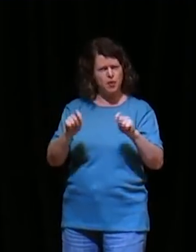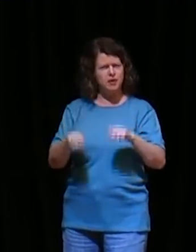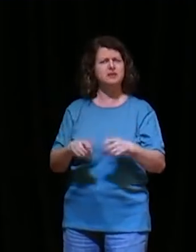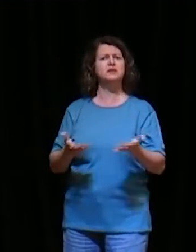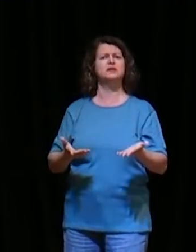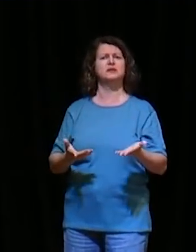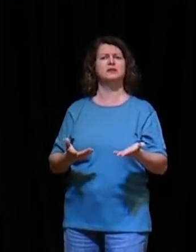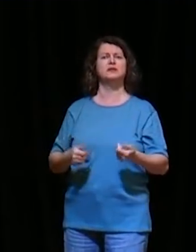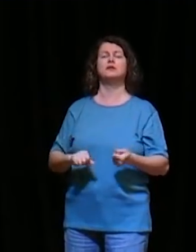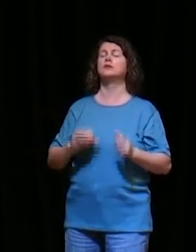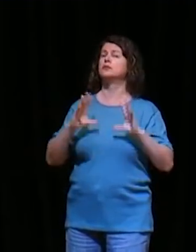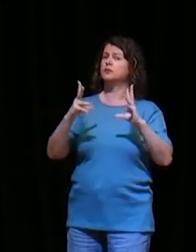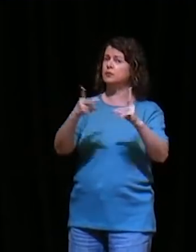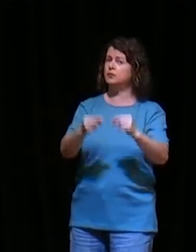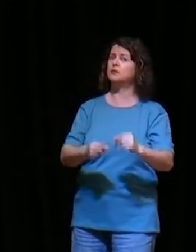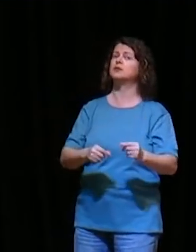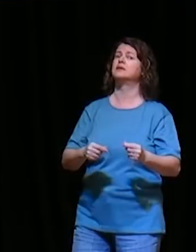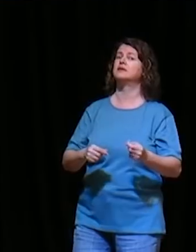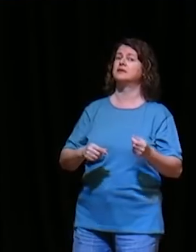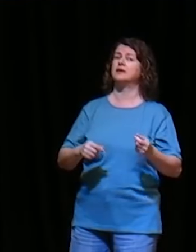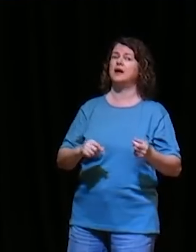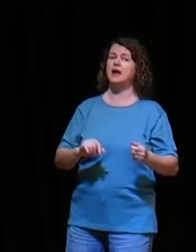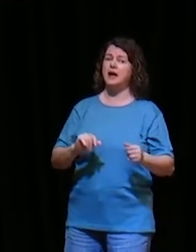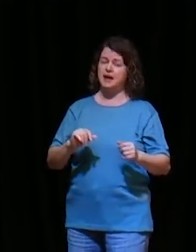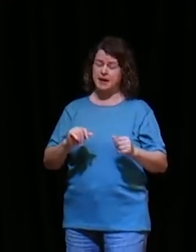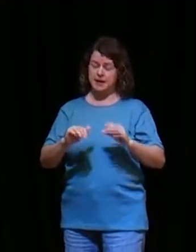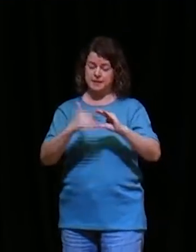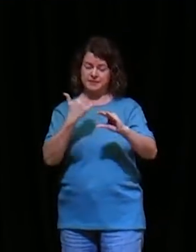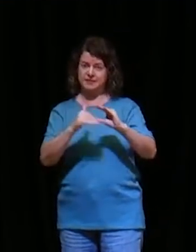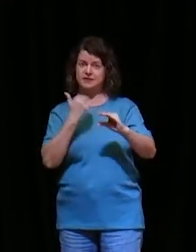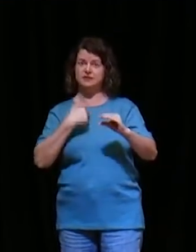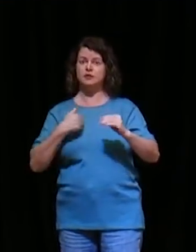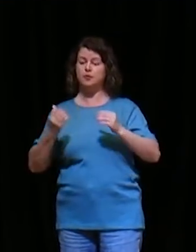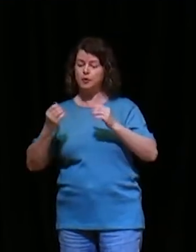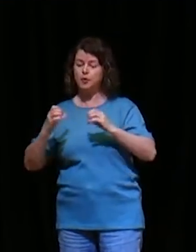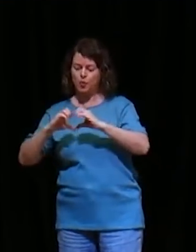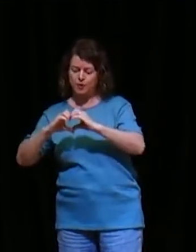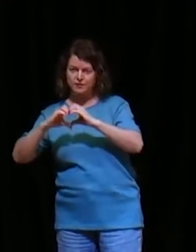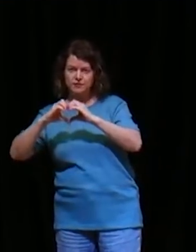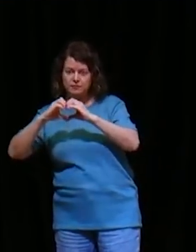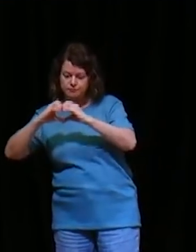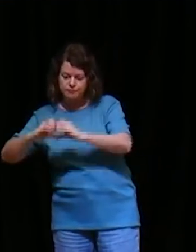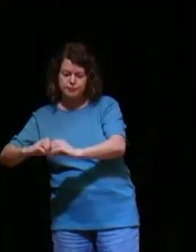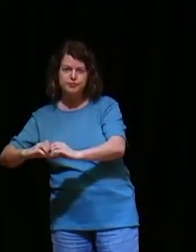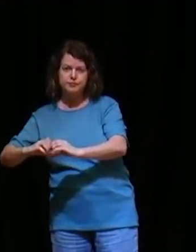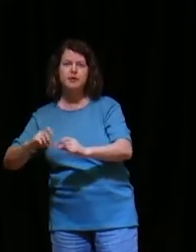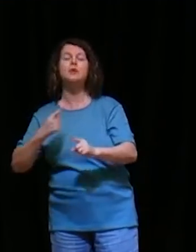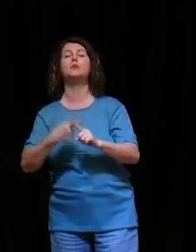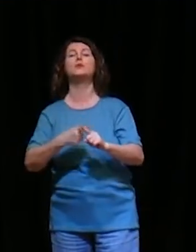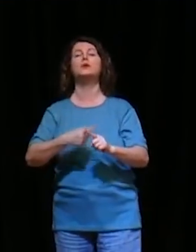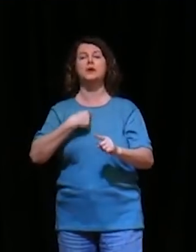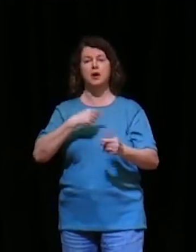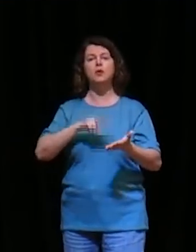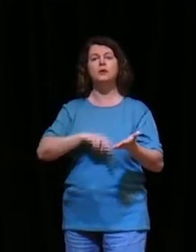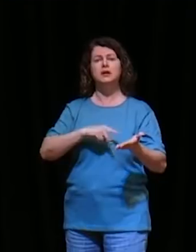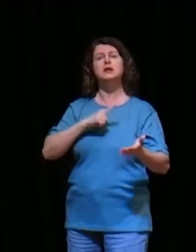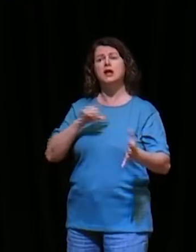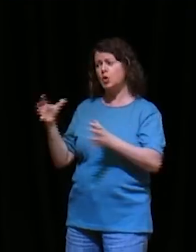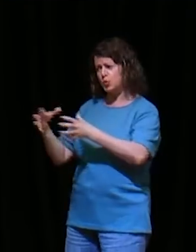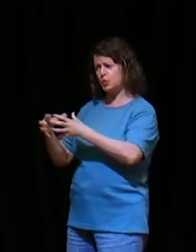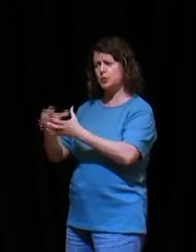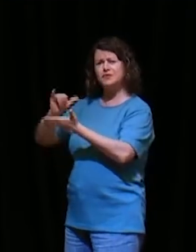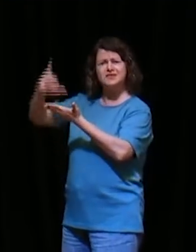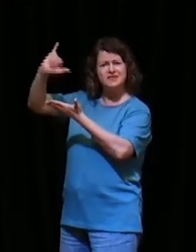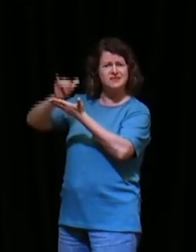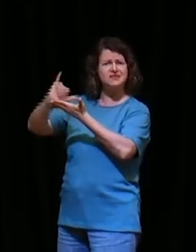porque eu olhei, eu orei por você, eu tenho um time, de intercessão, que vai orar por vocês, e não brincam, ontem, eu